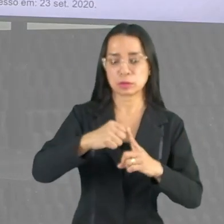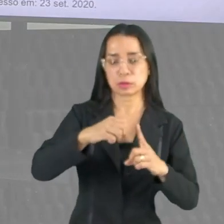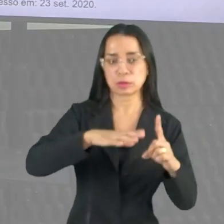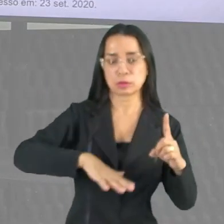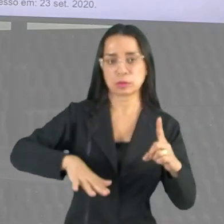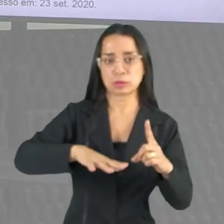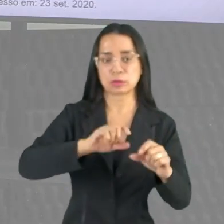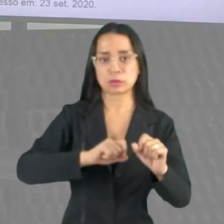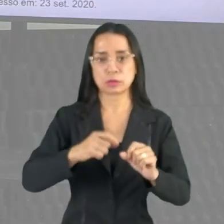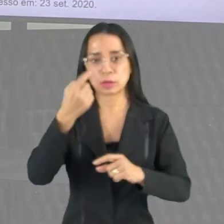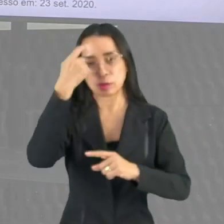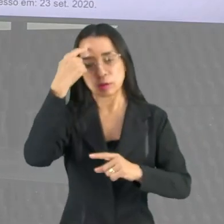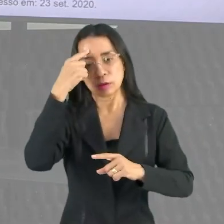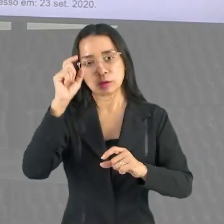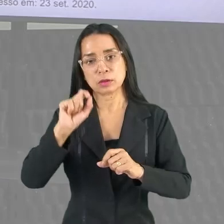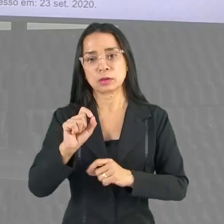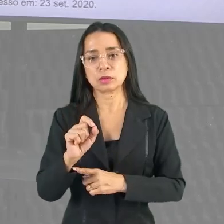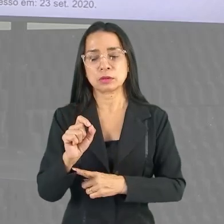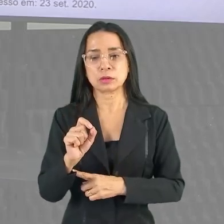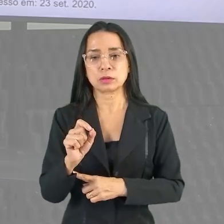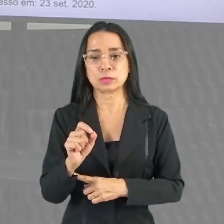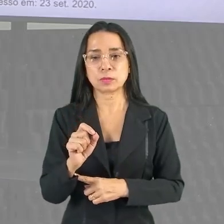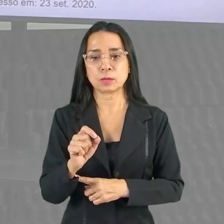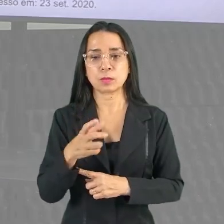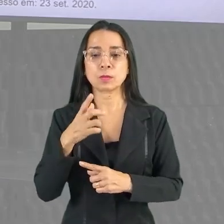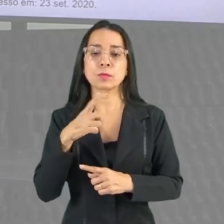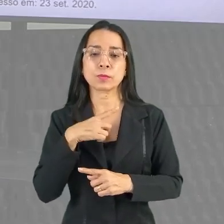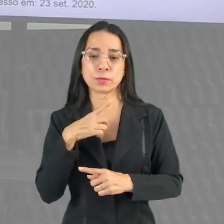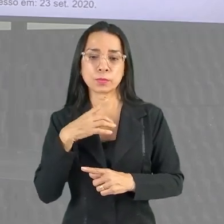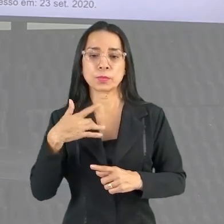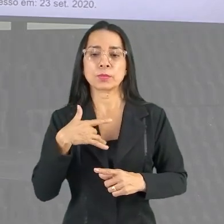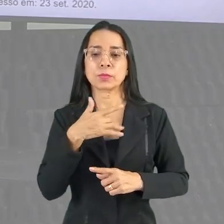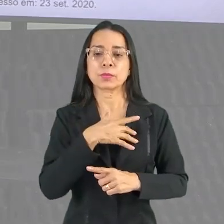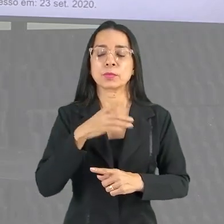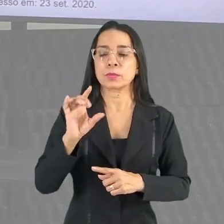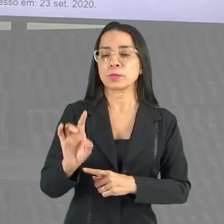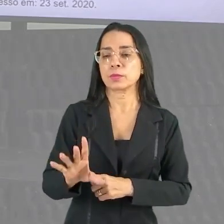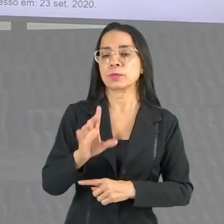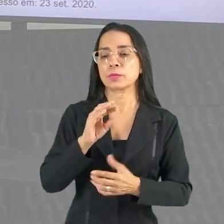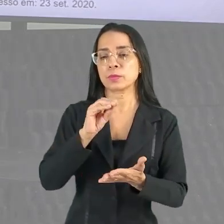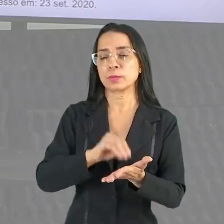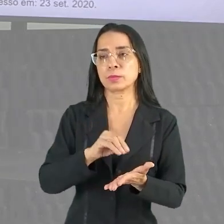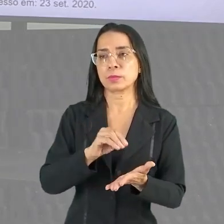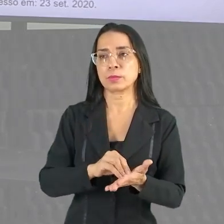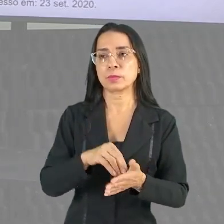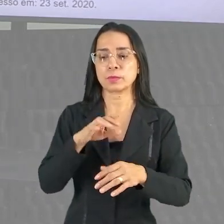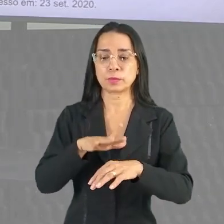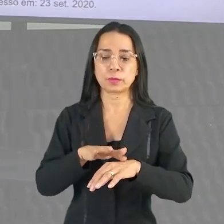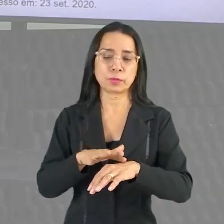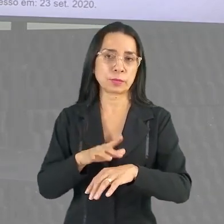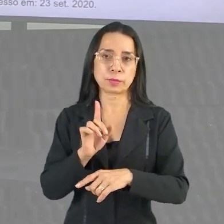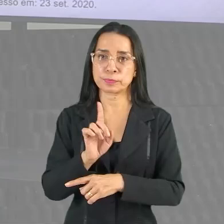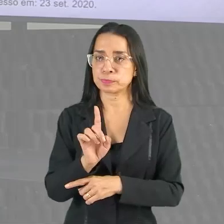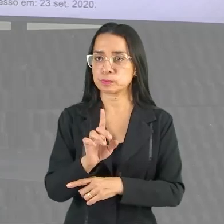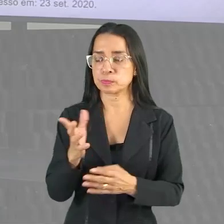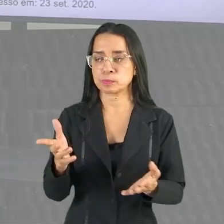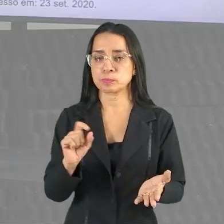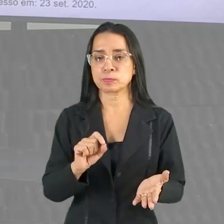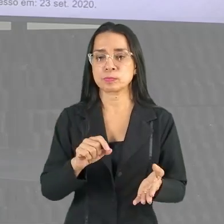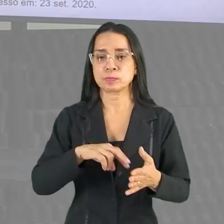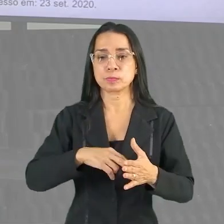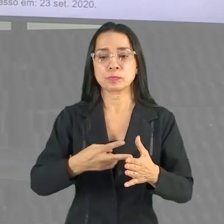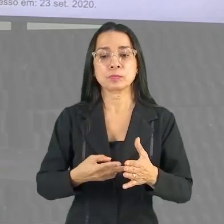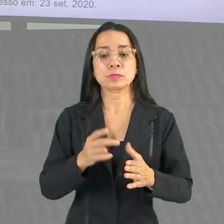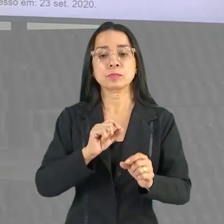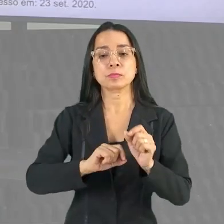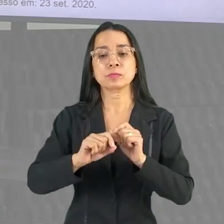E a gente pensa que ter saúde é apenas a ausência de doença e não é. Então, que diz